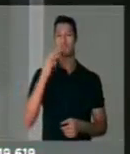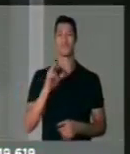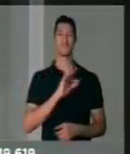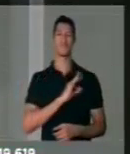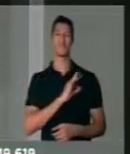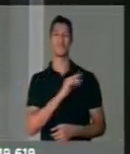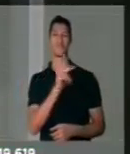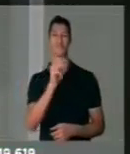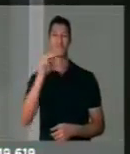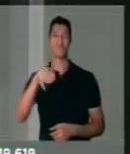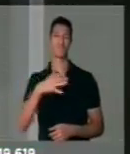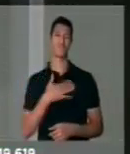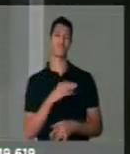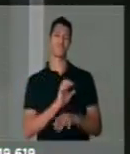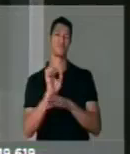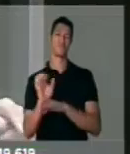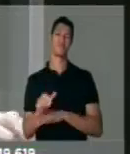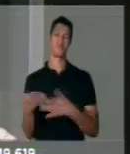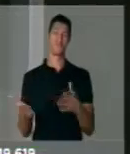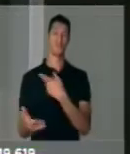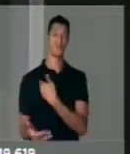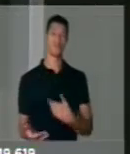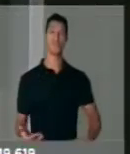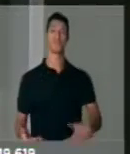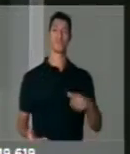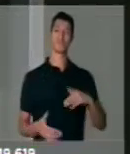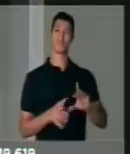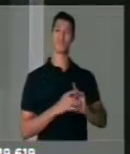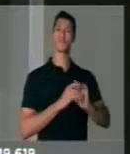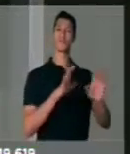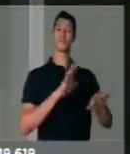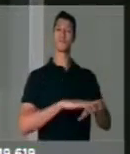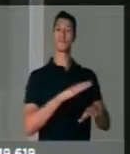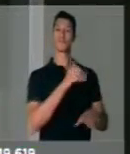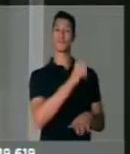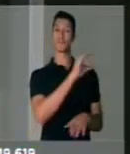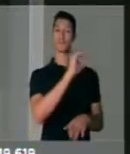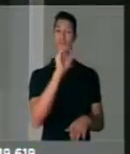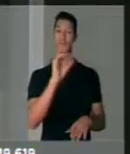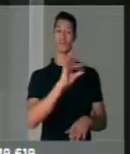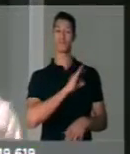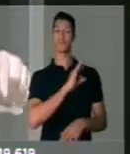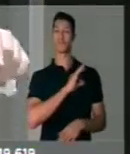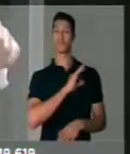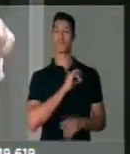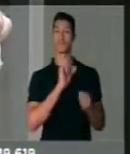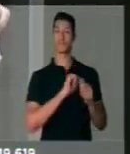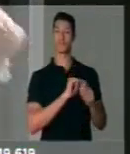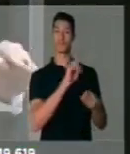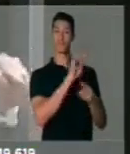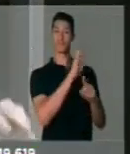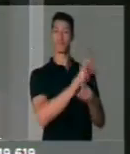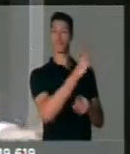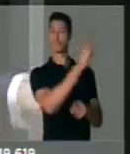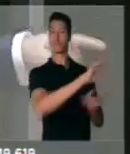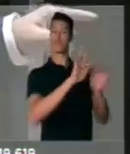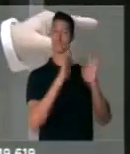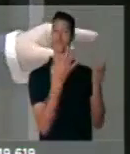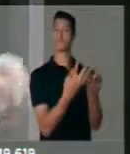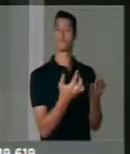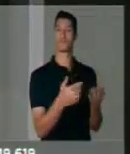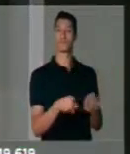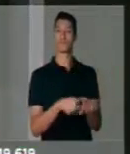com a polícia militar no meu estado. O governador que tem à sua disposição mais de 100 policiais para fazer a segurança da sua família